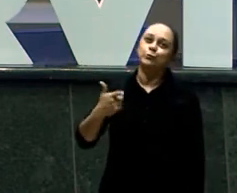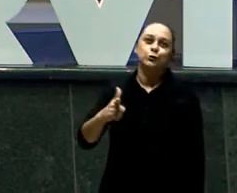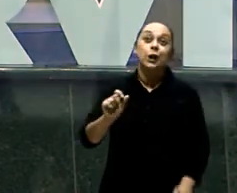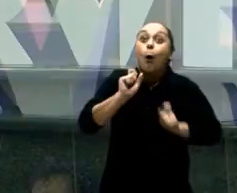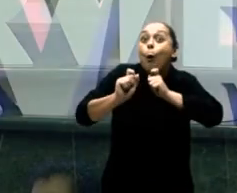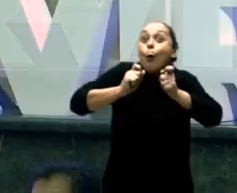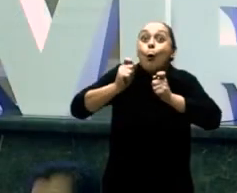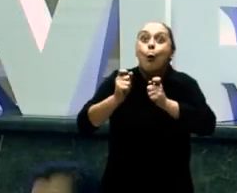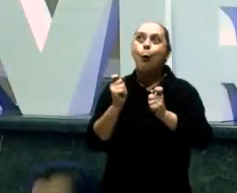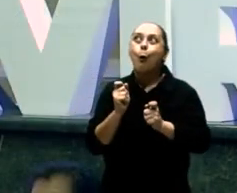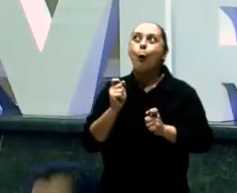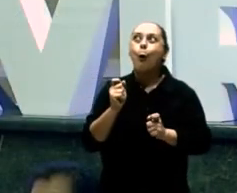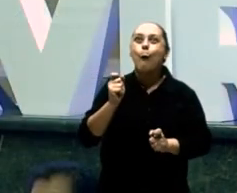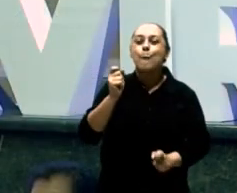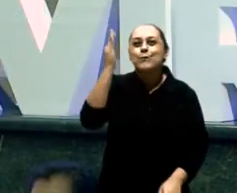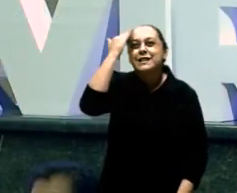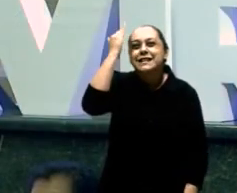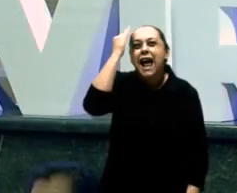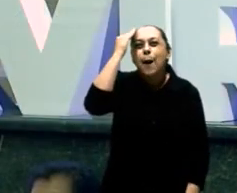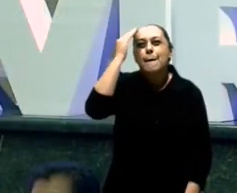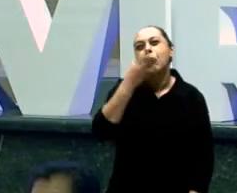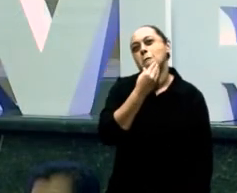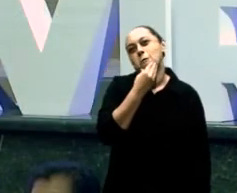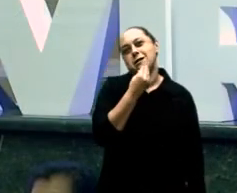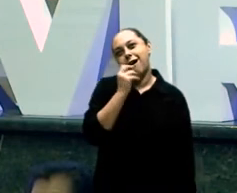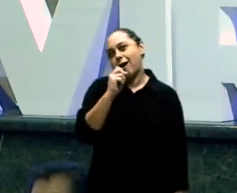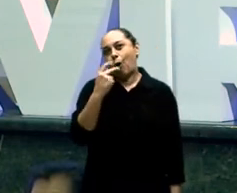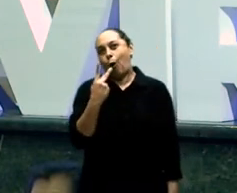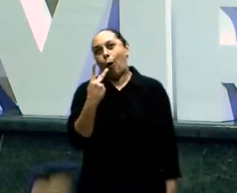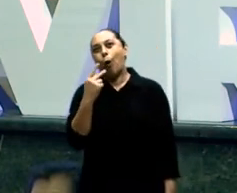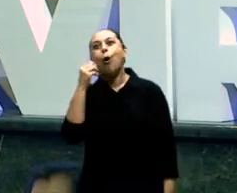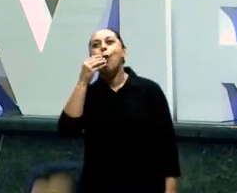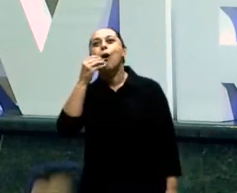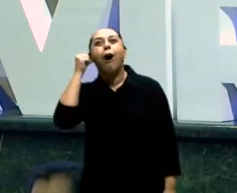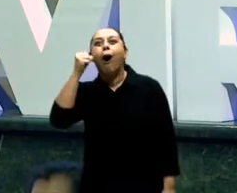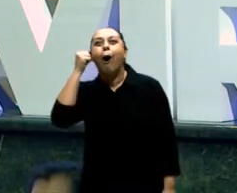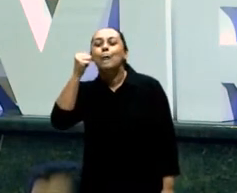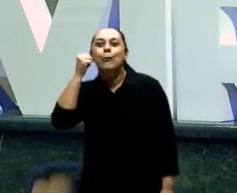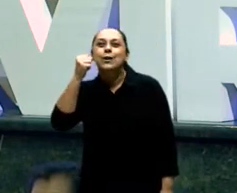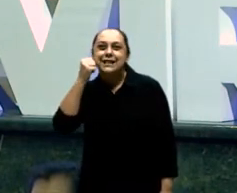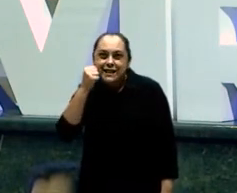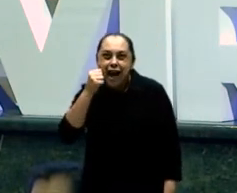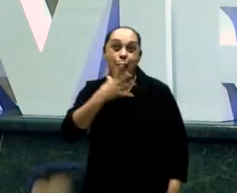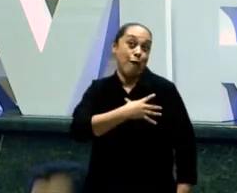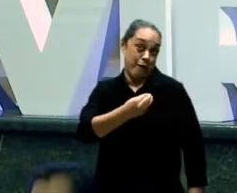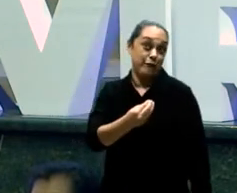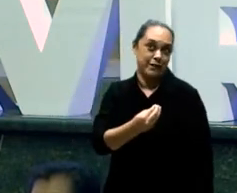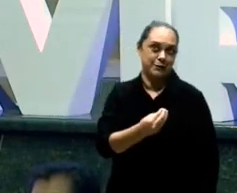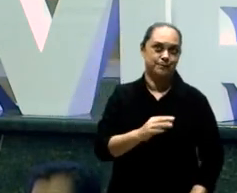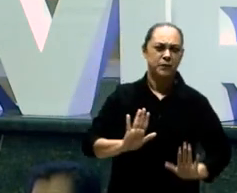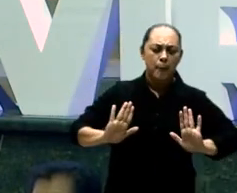sabia Já na sua vez Sabia já Então Agora Nessa época Aqui não dava Para descobrir o sexo